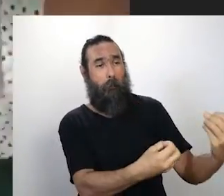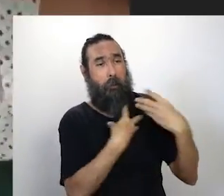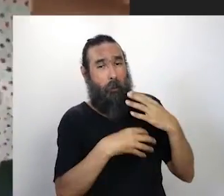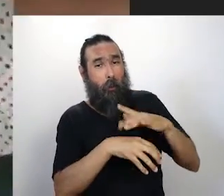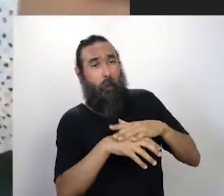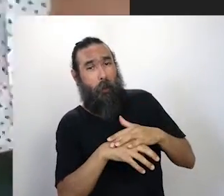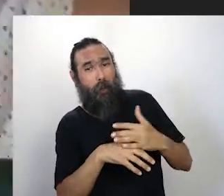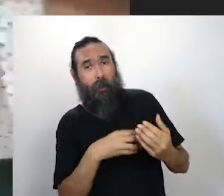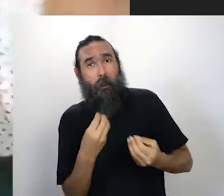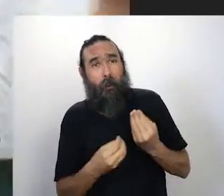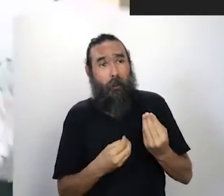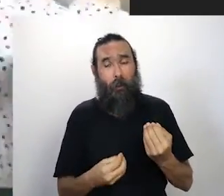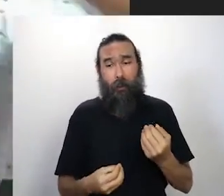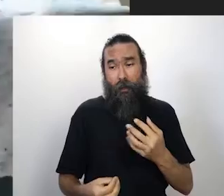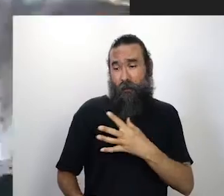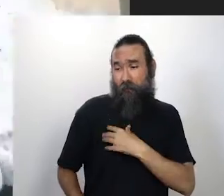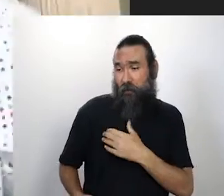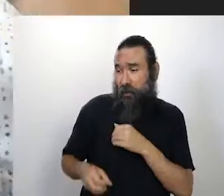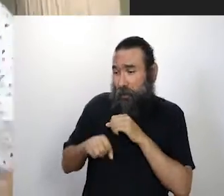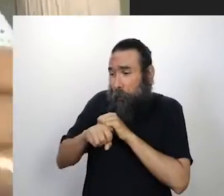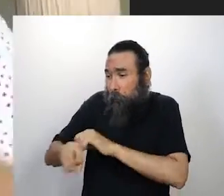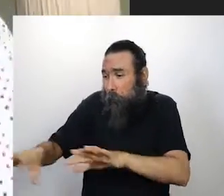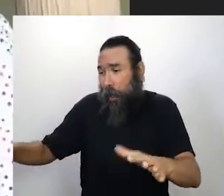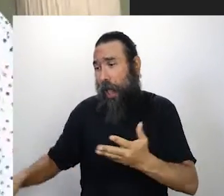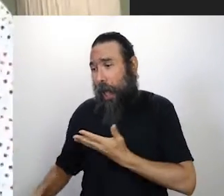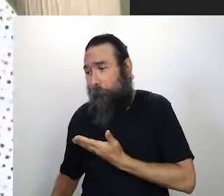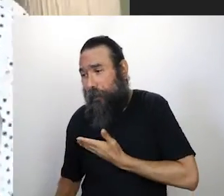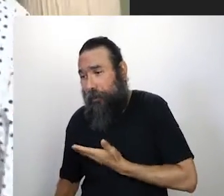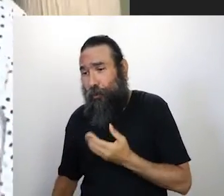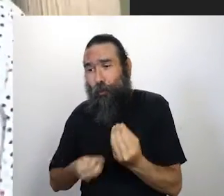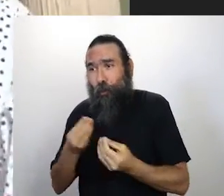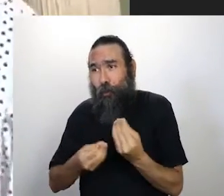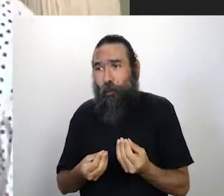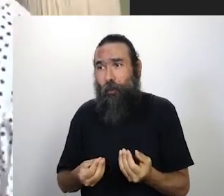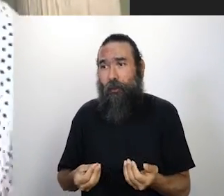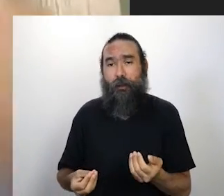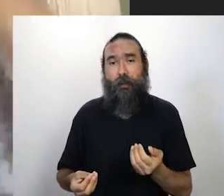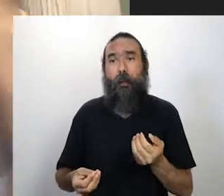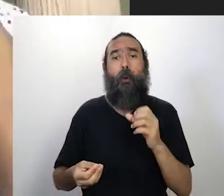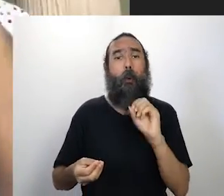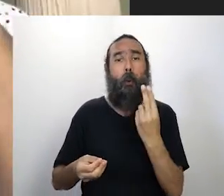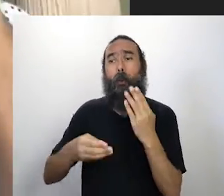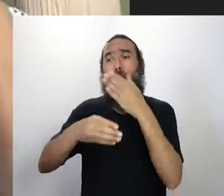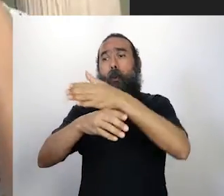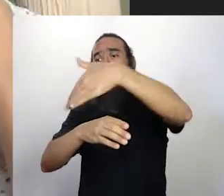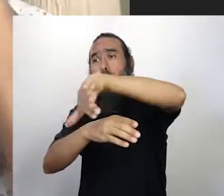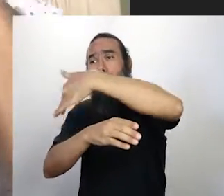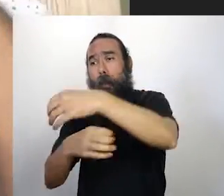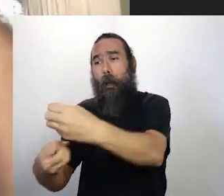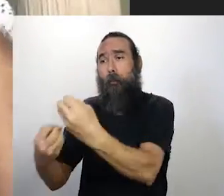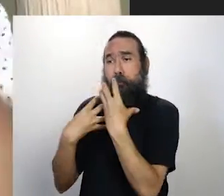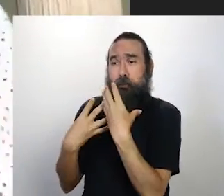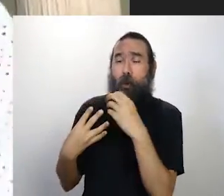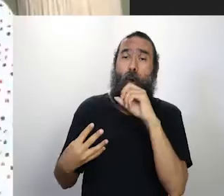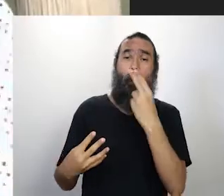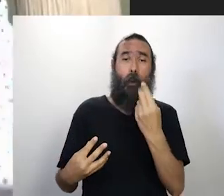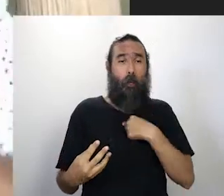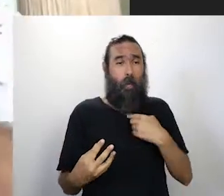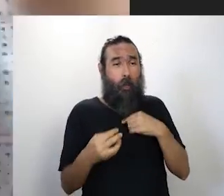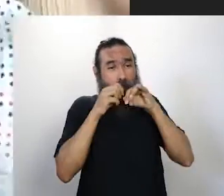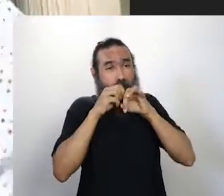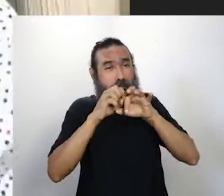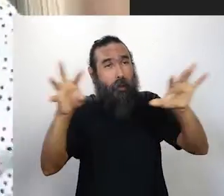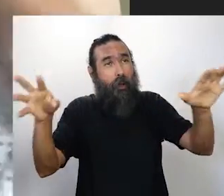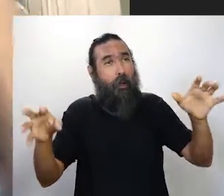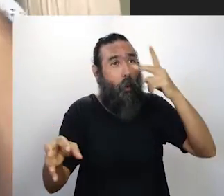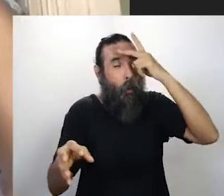visitar minhas filhas, meus netos, a família, os amigos, se vai pegar no meio da rua, levar esse vírus para outra pessoa também, é assim, na